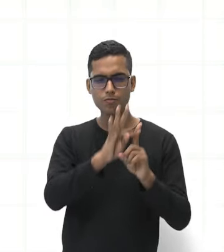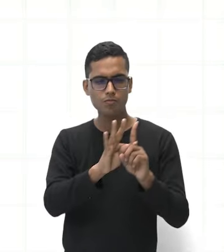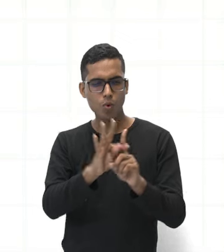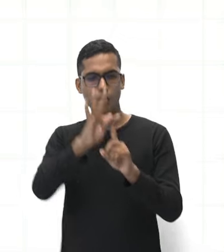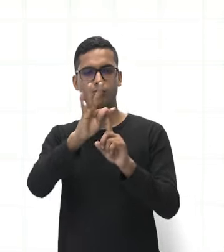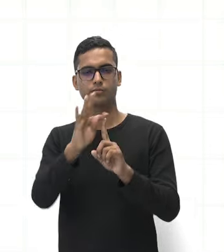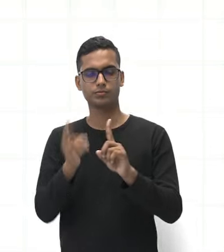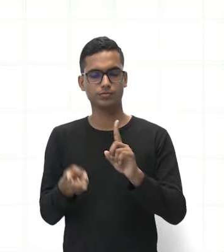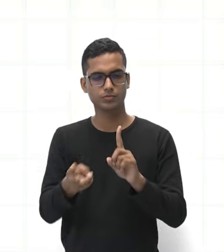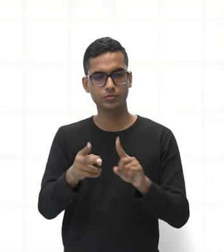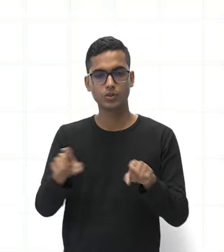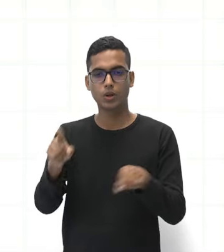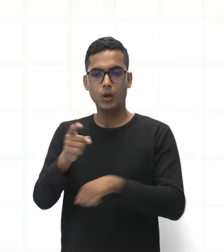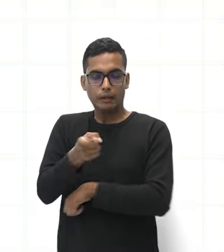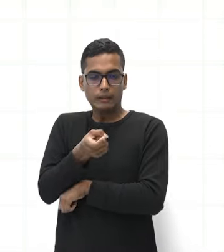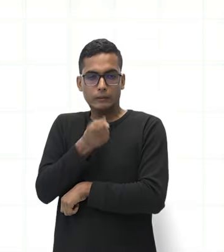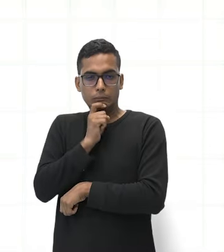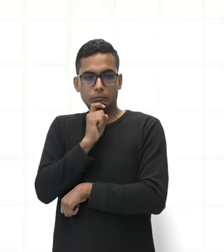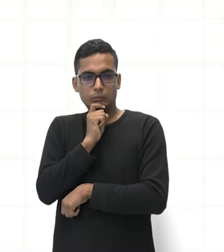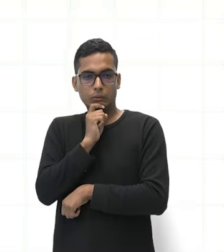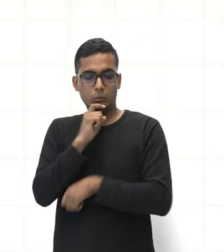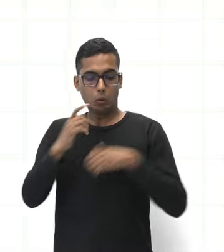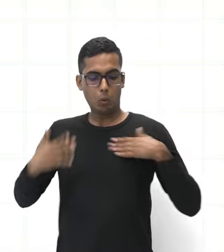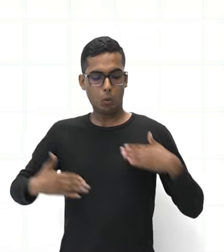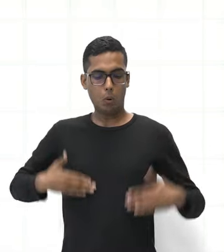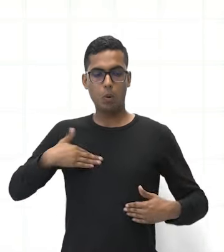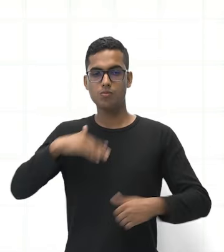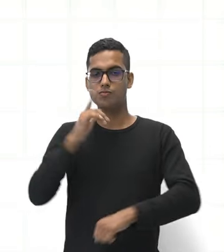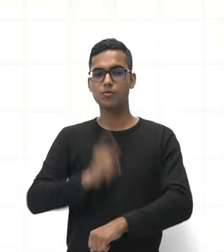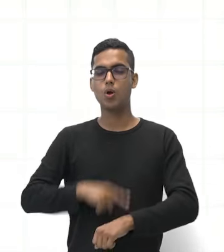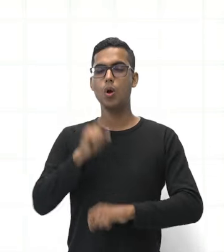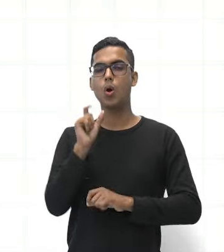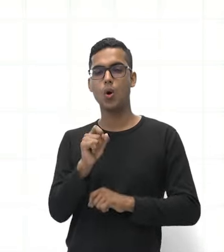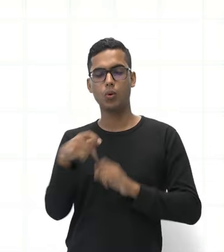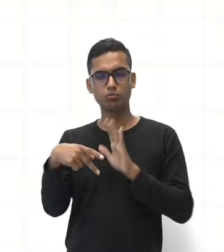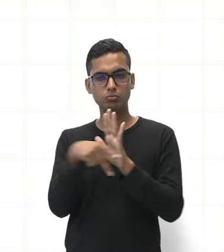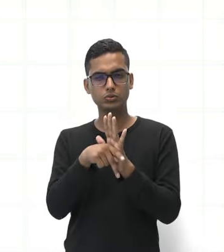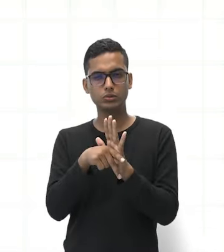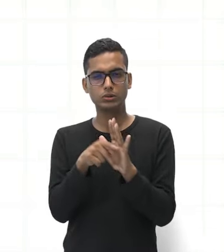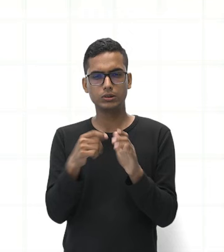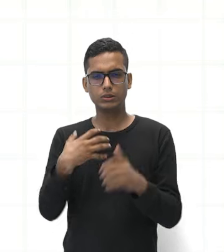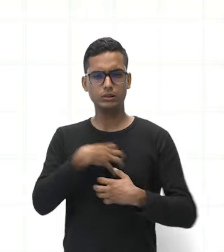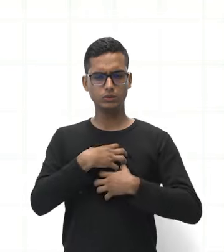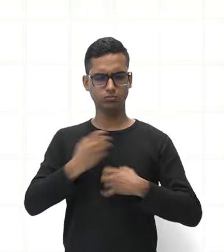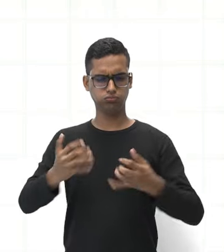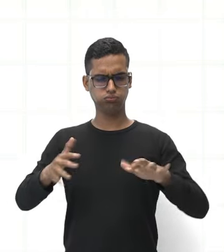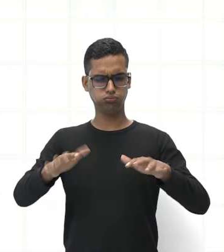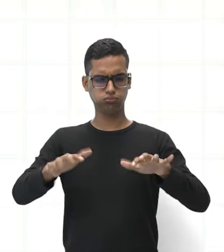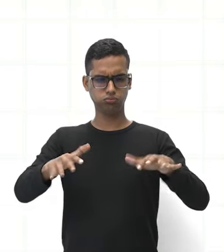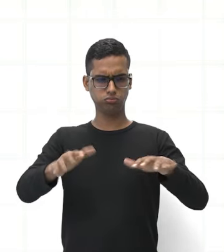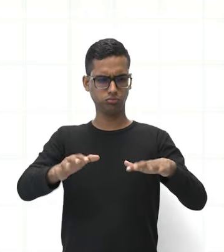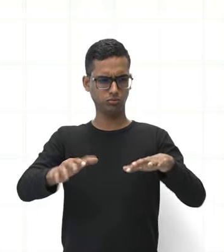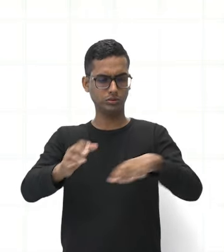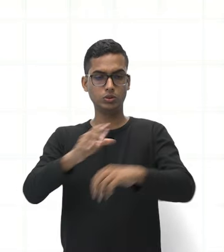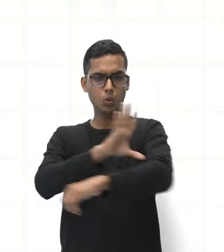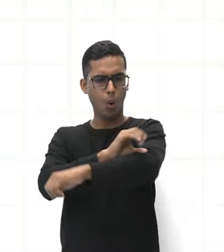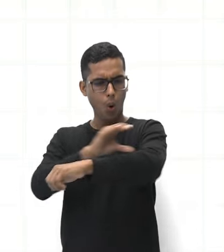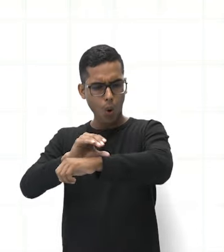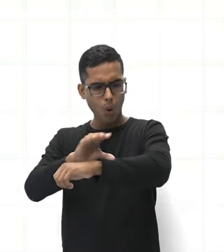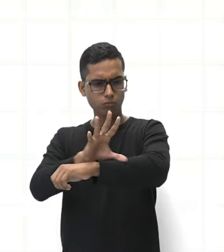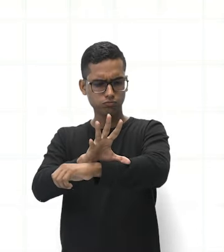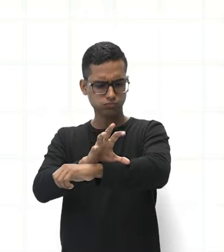Quando está frio, a primeira coisa que o seu corpo faz é o quê? Começar a tremer. E isso faz com que os seus